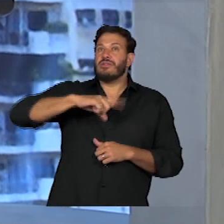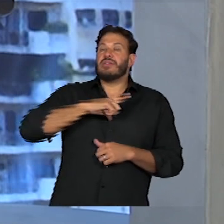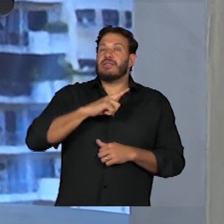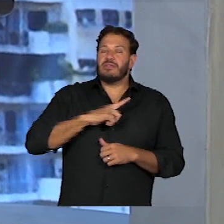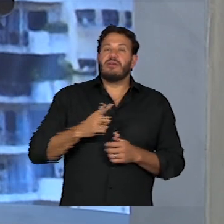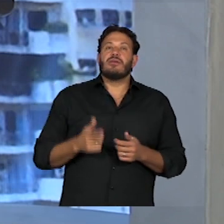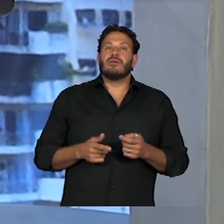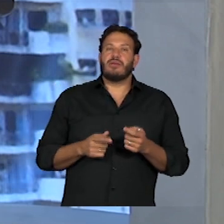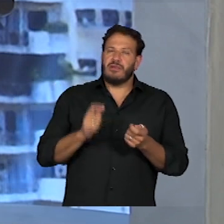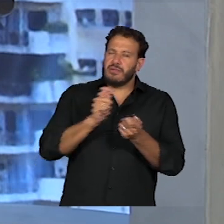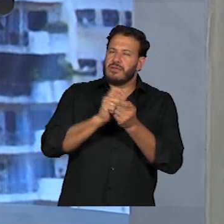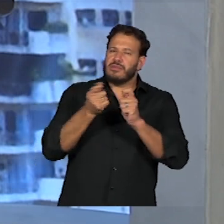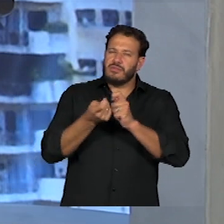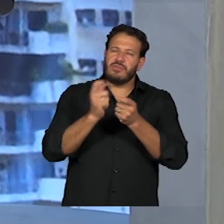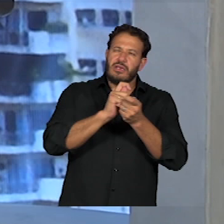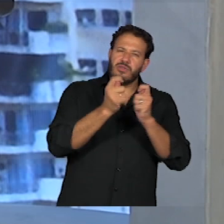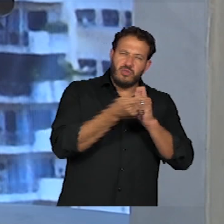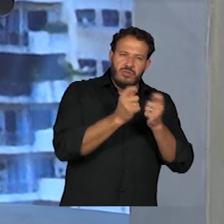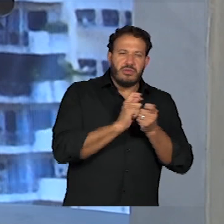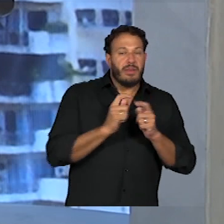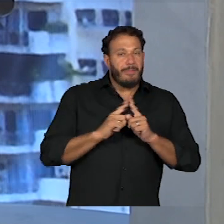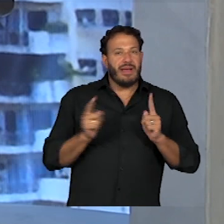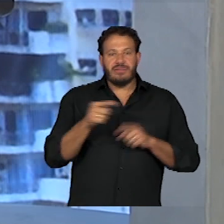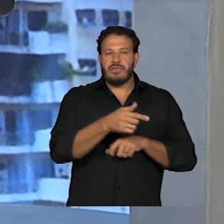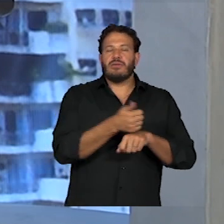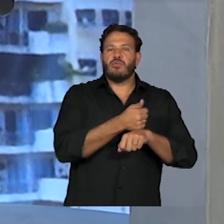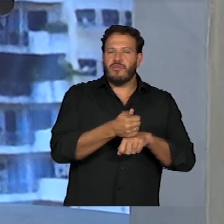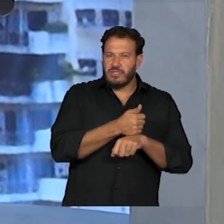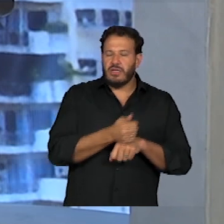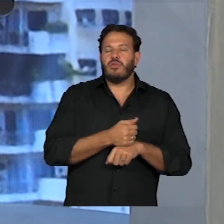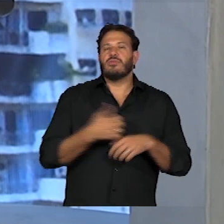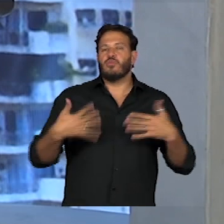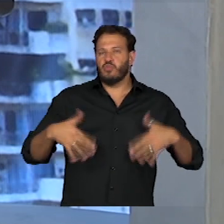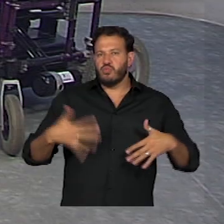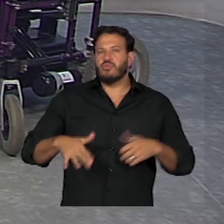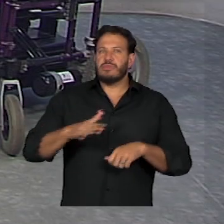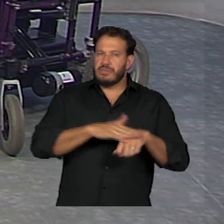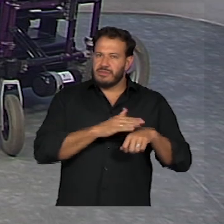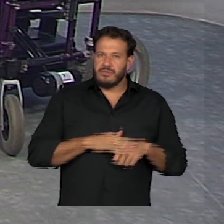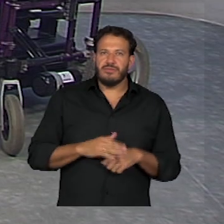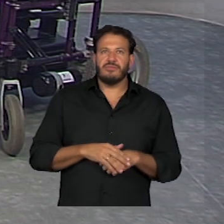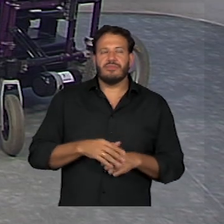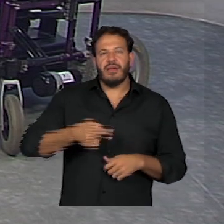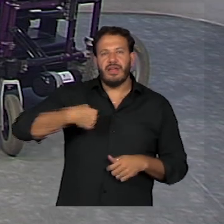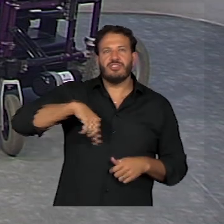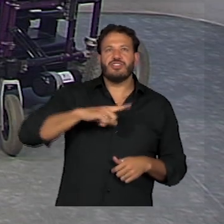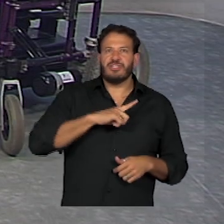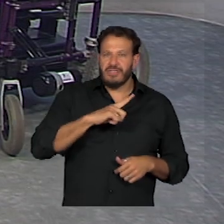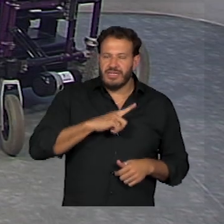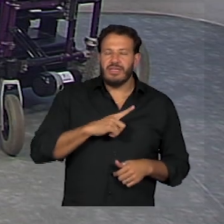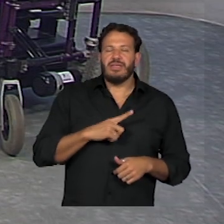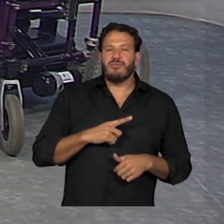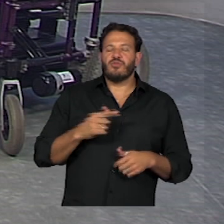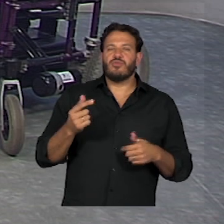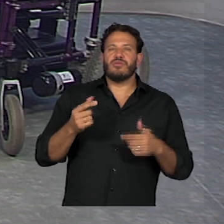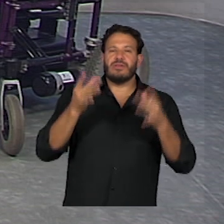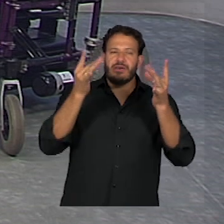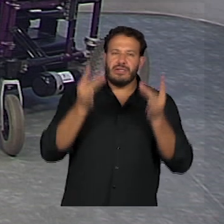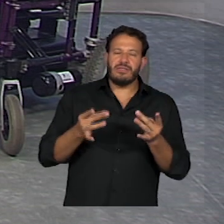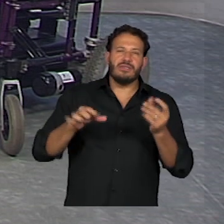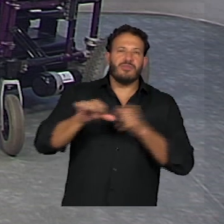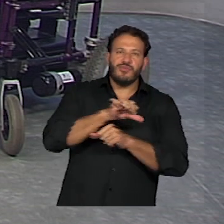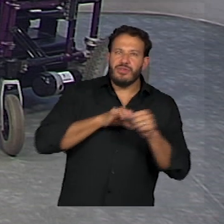mini-adaptaçõezinhas. Mas é essa profissão que vai fazer o mundo ser acessível. E a gente ainda tem muito o que desmistificar, por exemplo,